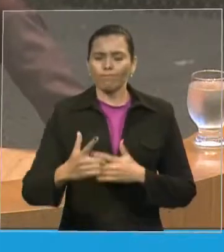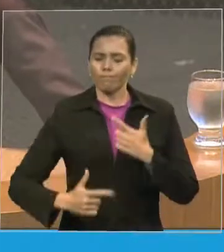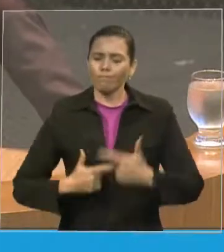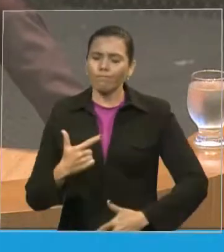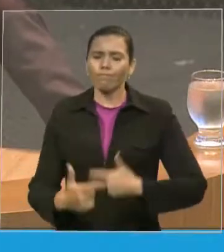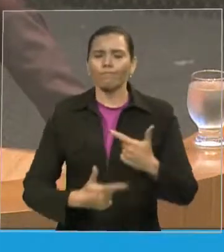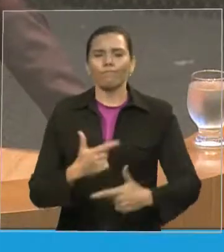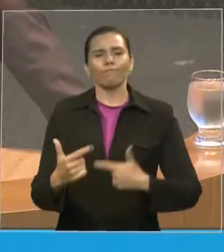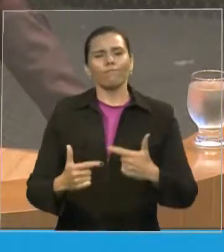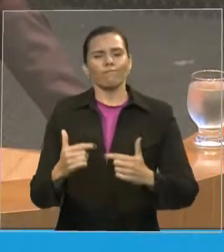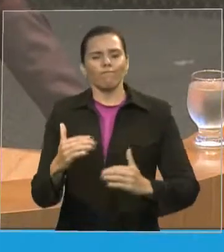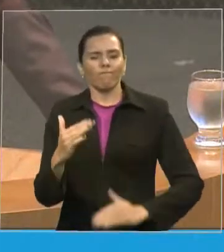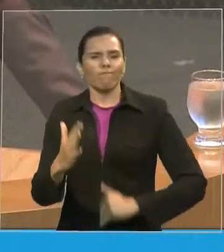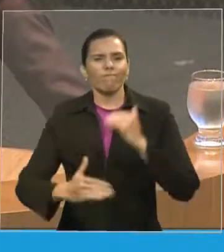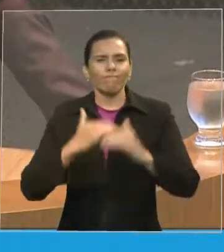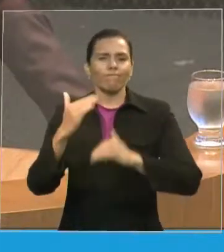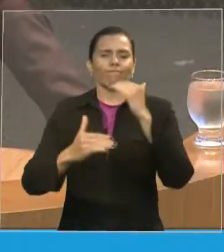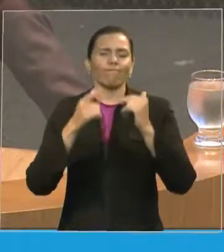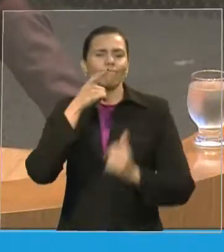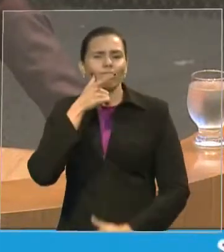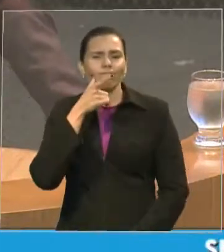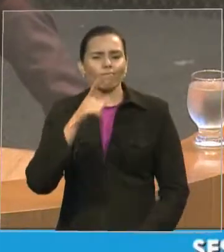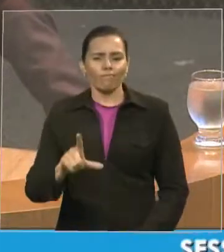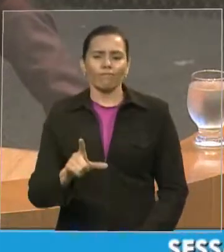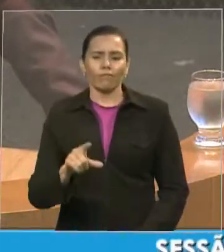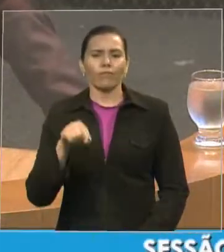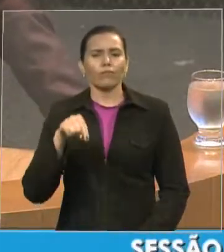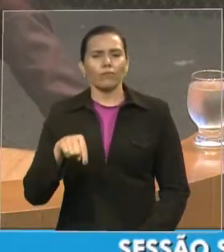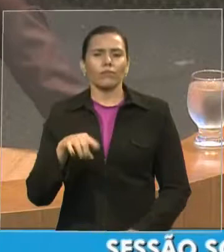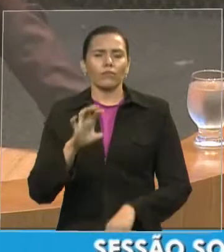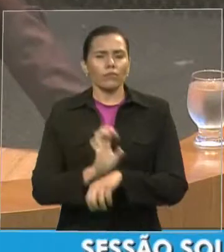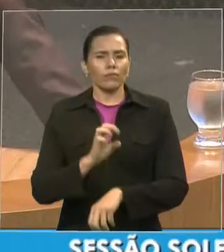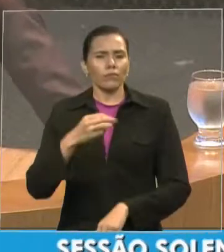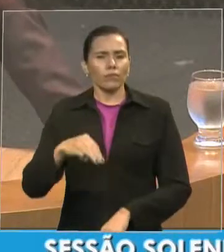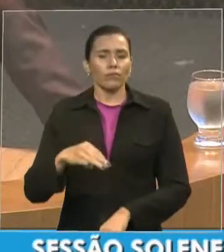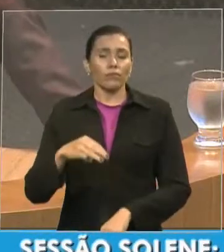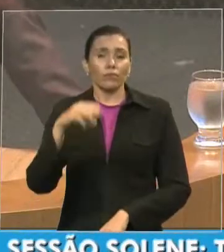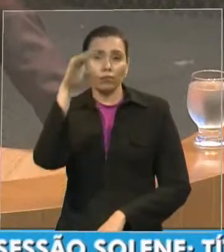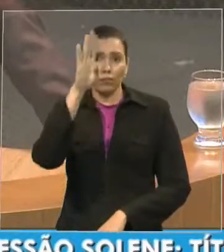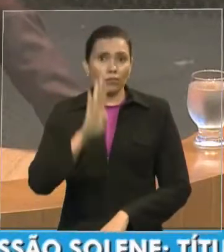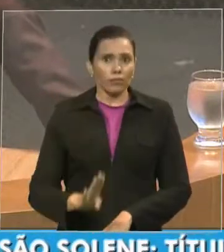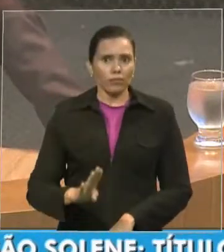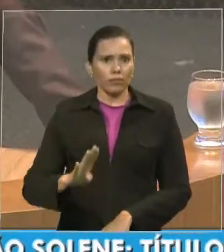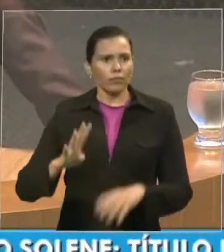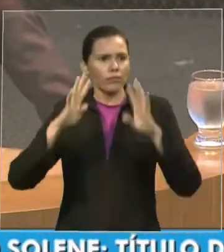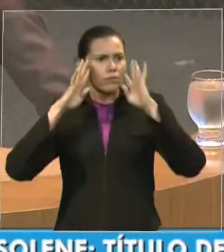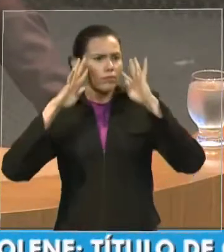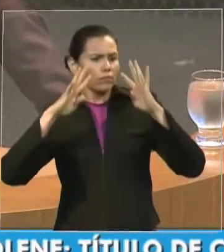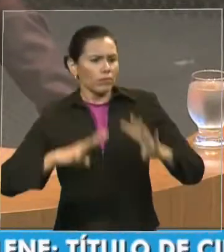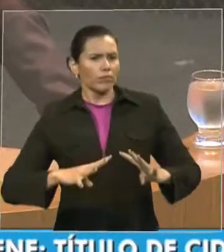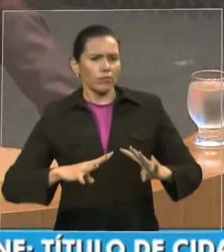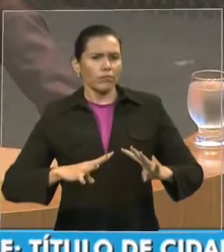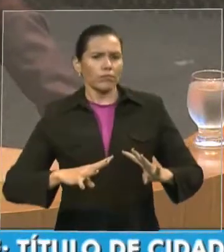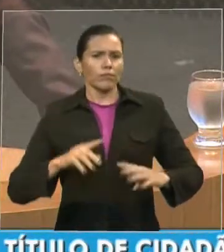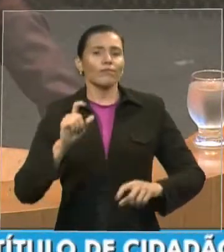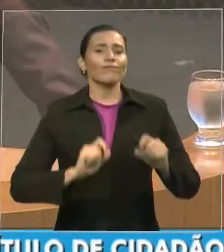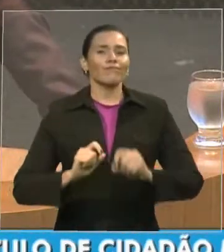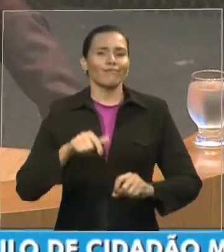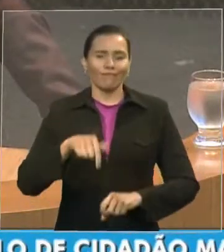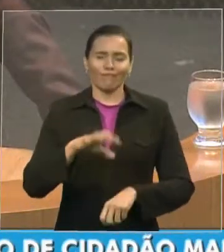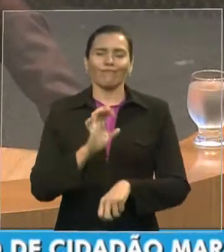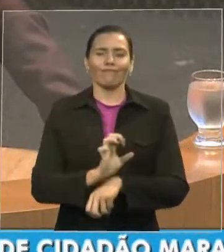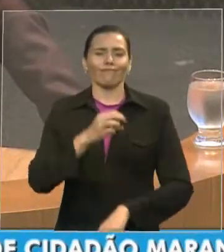em todo o Brasil como um estado de oportunidades um estado que avança e onde as pessoas são